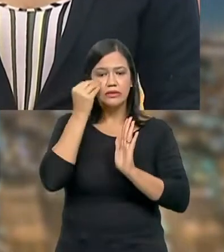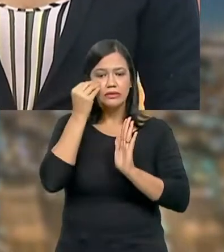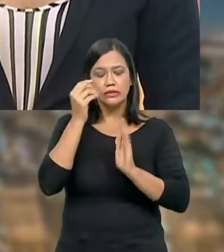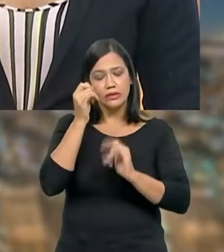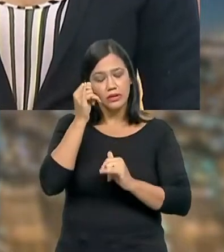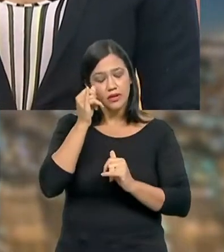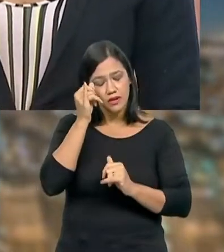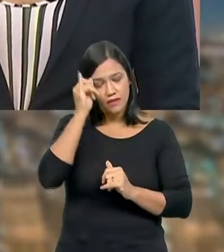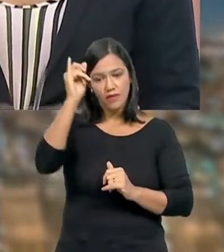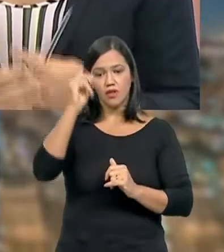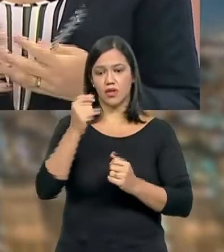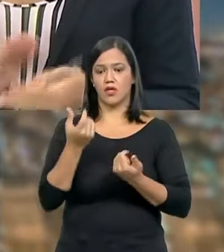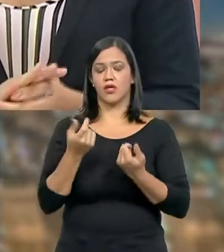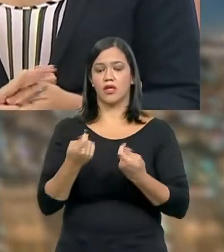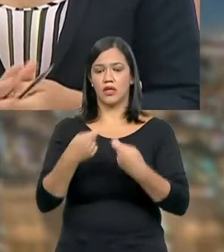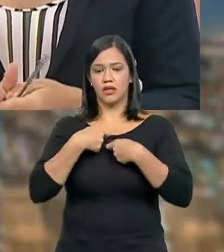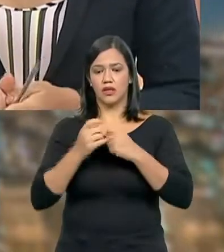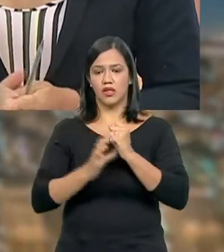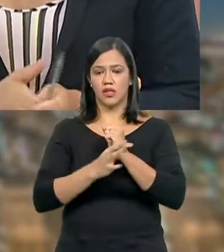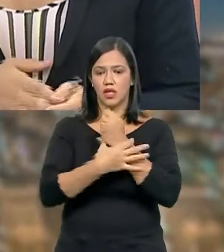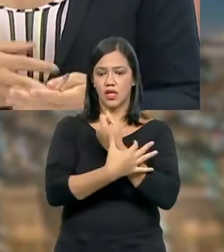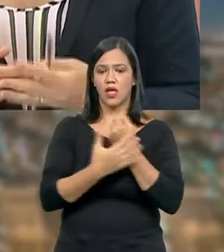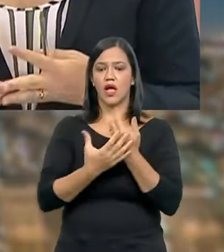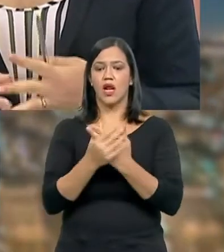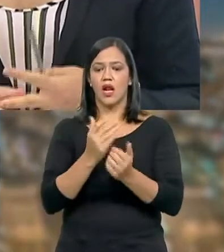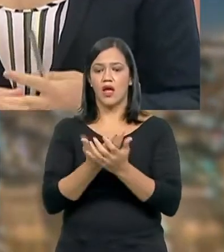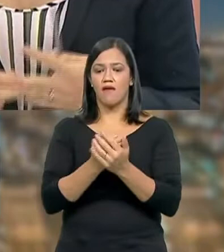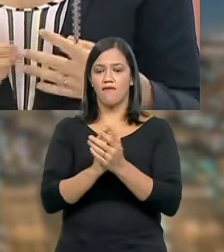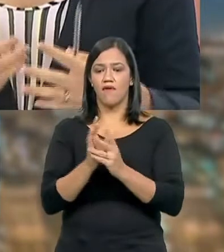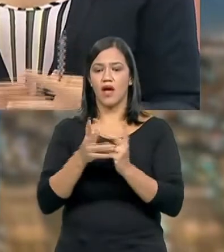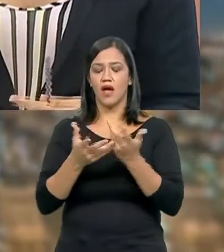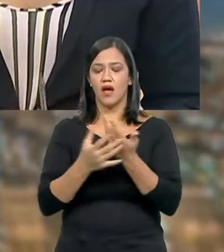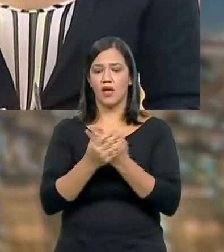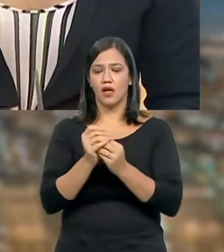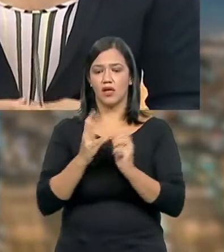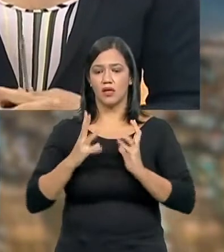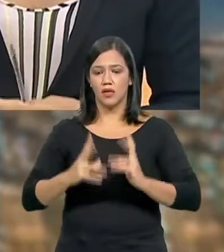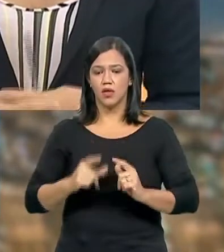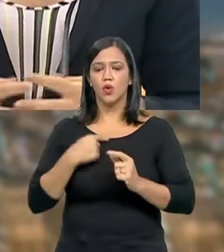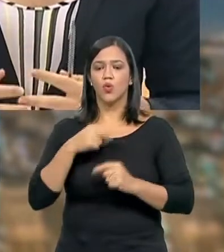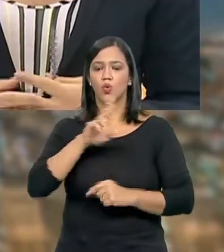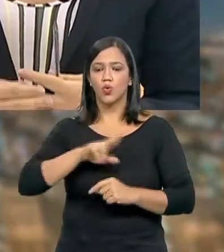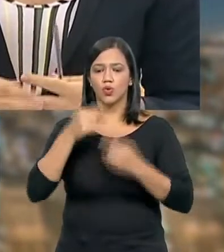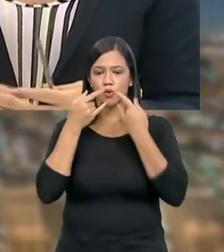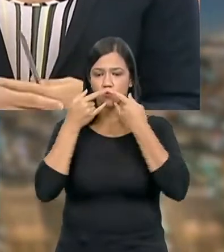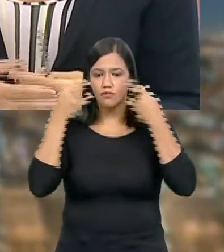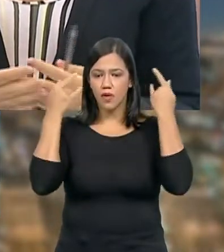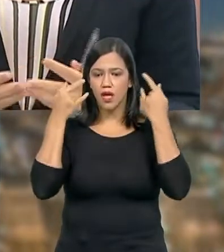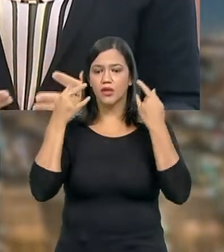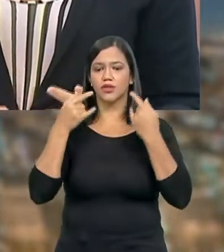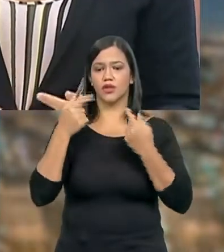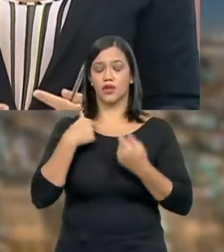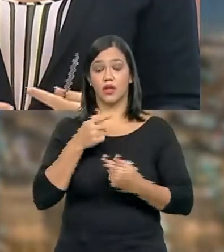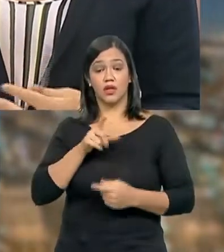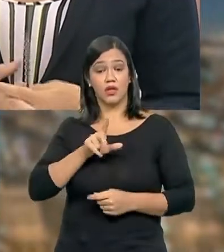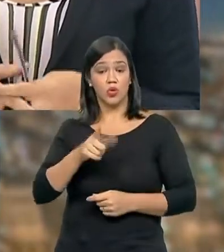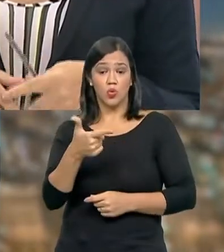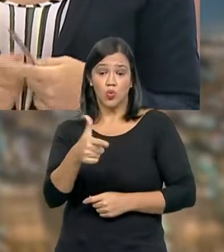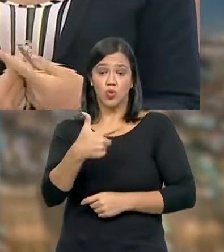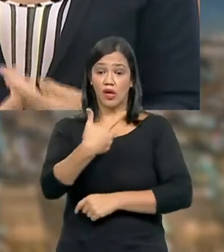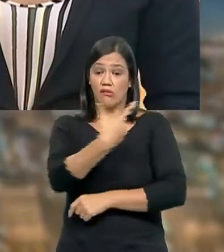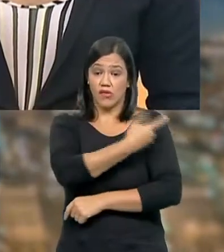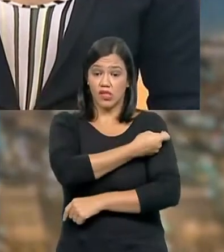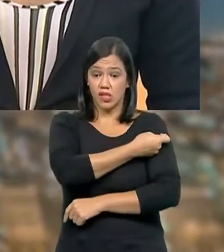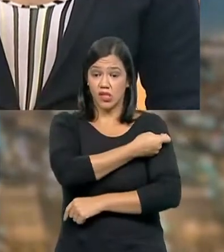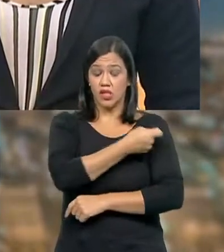seguros. Profilaxia das mãos, limpeza das mãos, uso de máscara. Essa altura, enquanto a gente ainda não tem vacina,